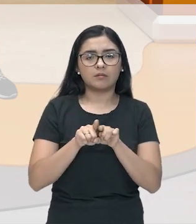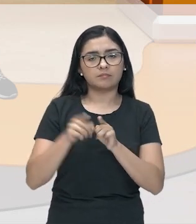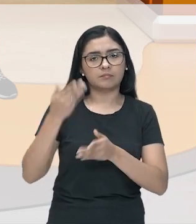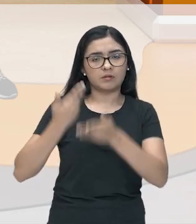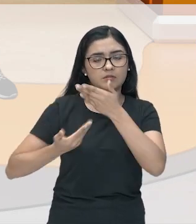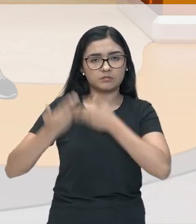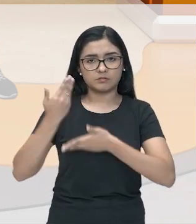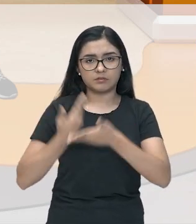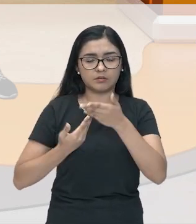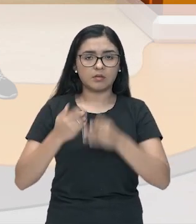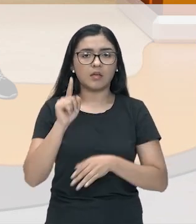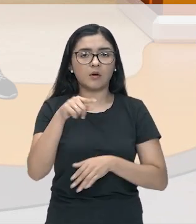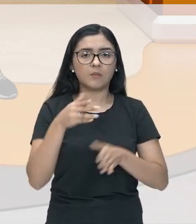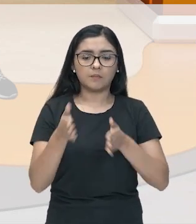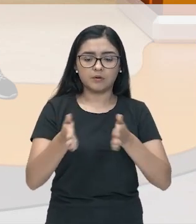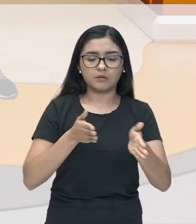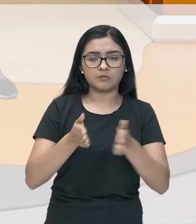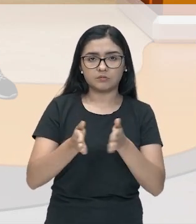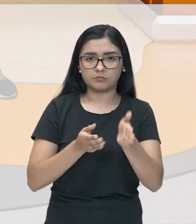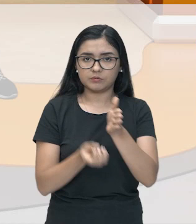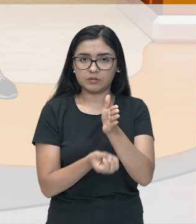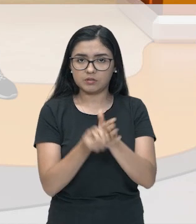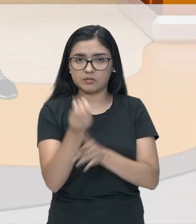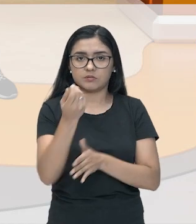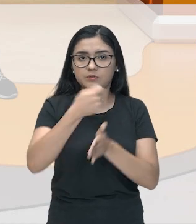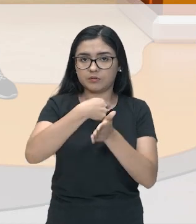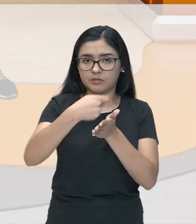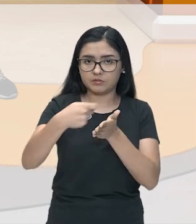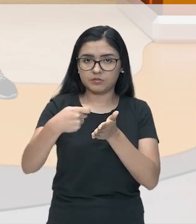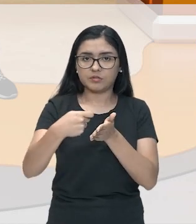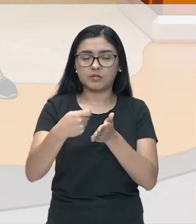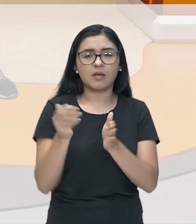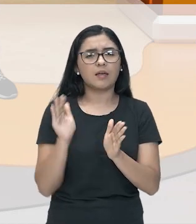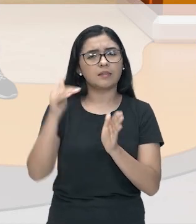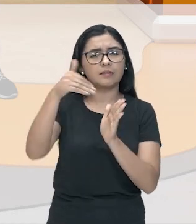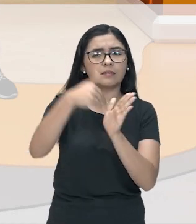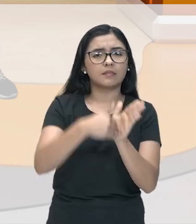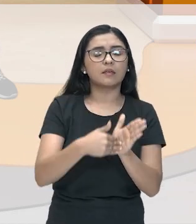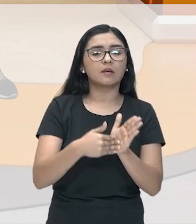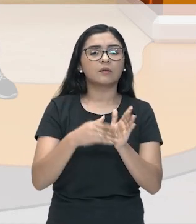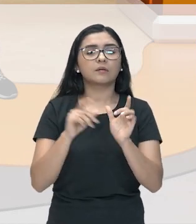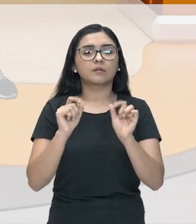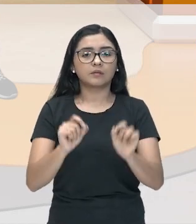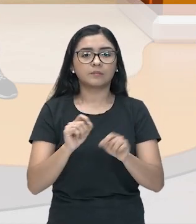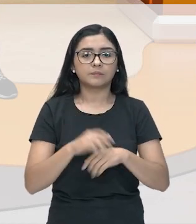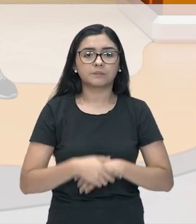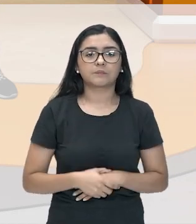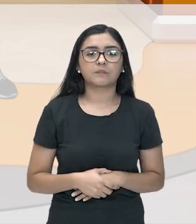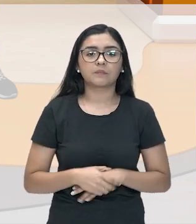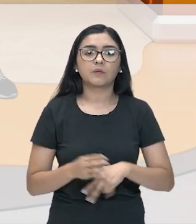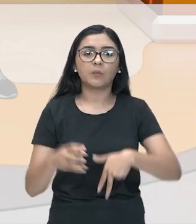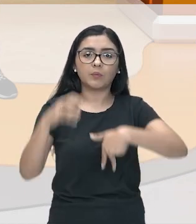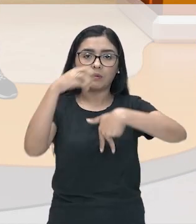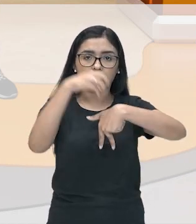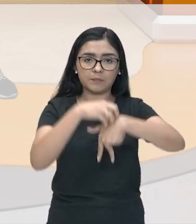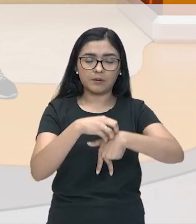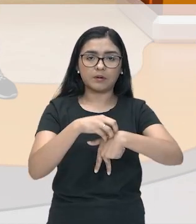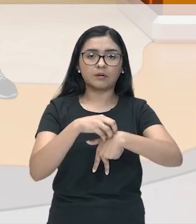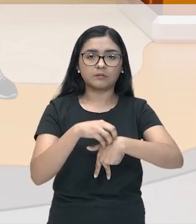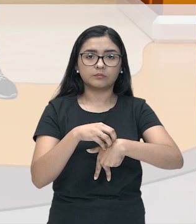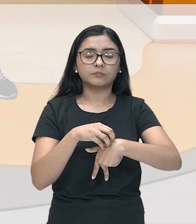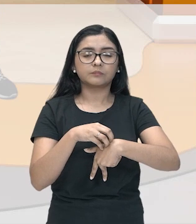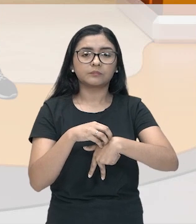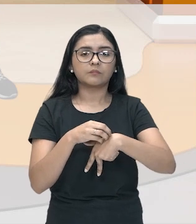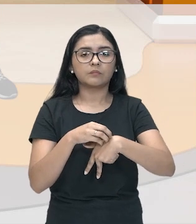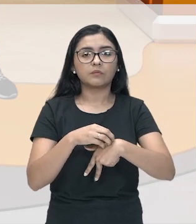que é o período que vai do surgimento da escrita até a queda do Império Romano do Ocidente,